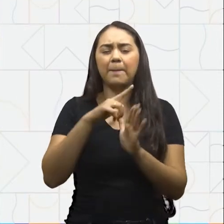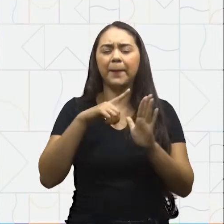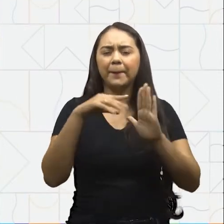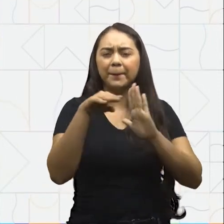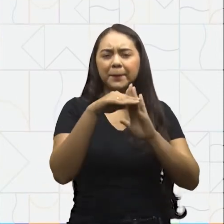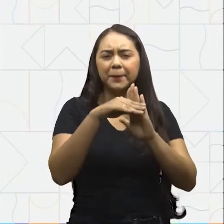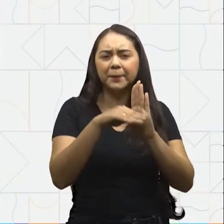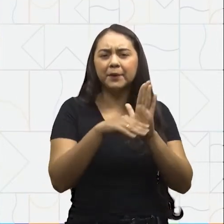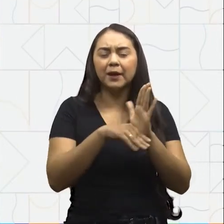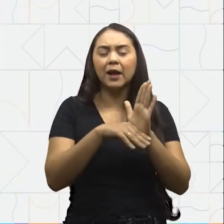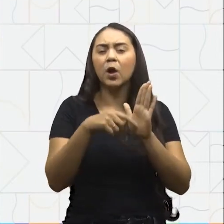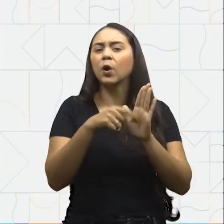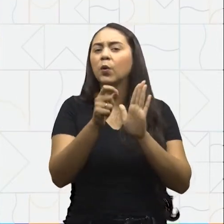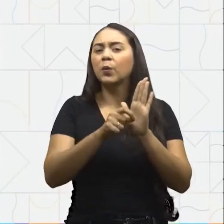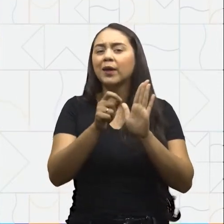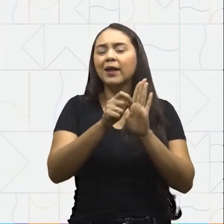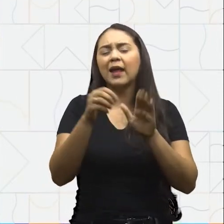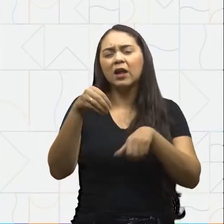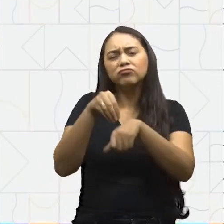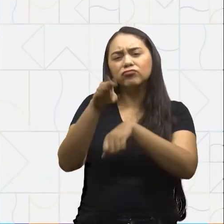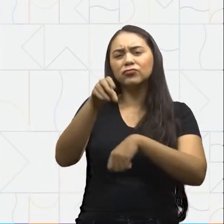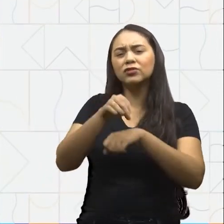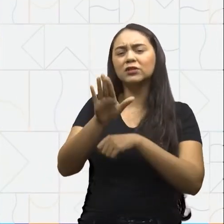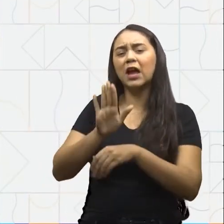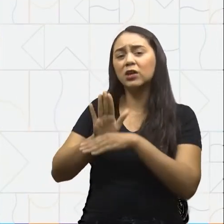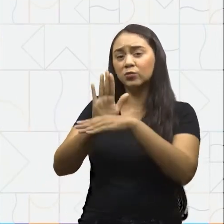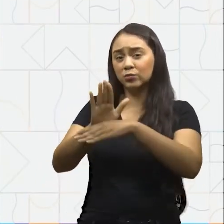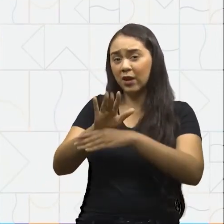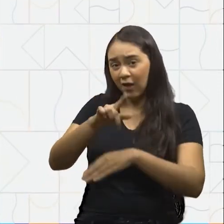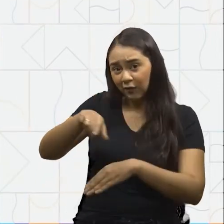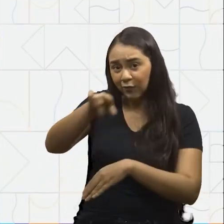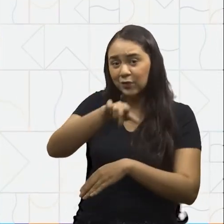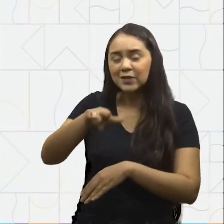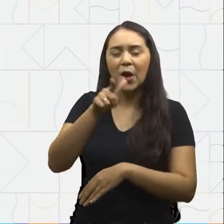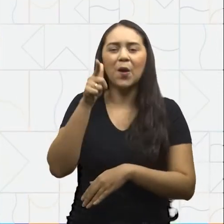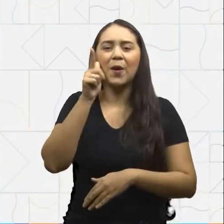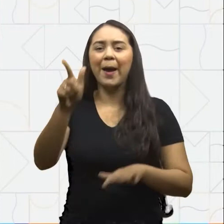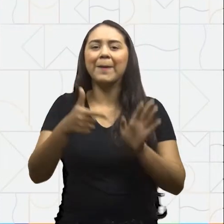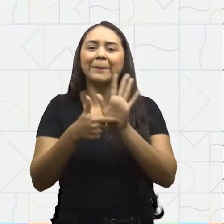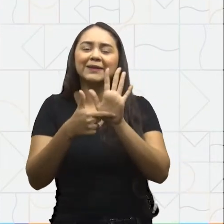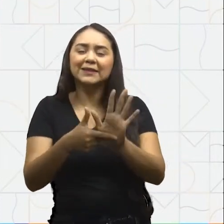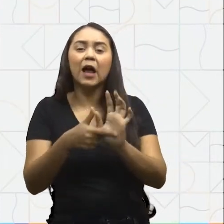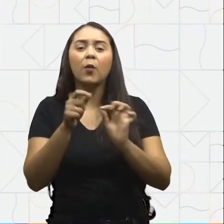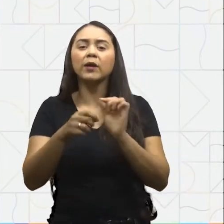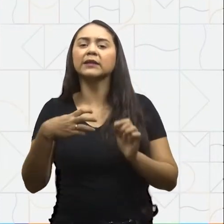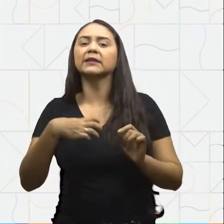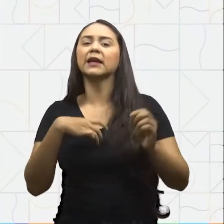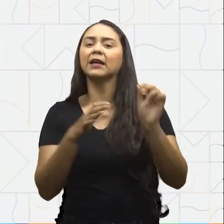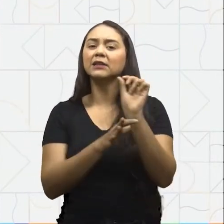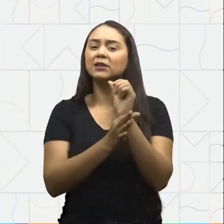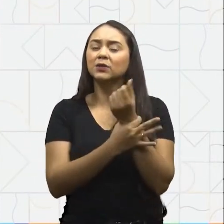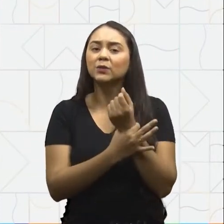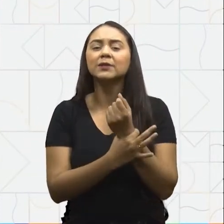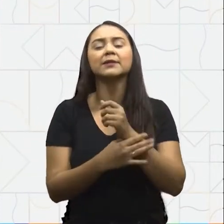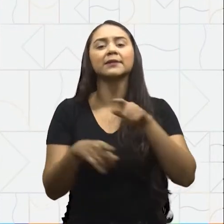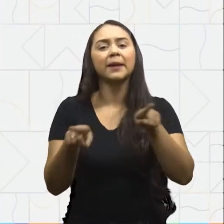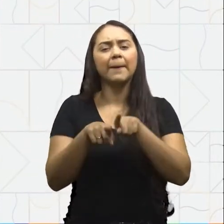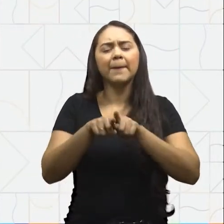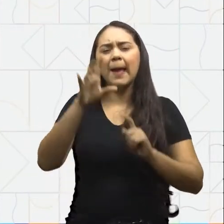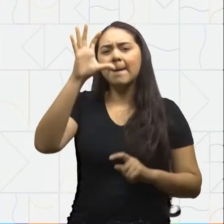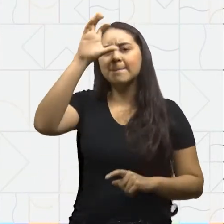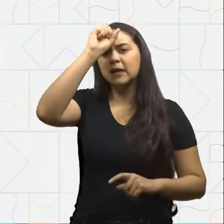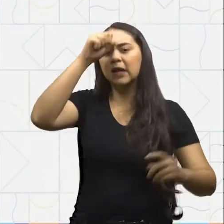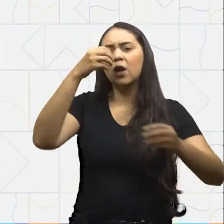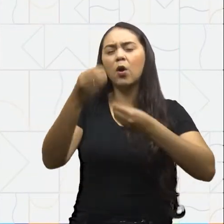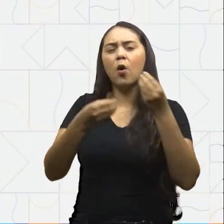orais de trabalhos Que irão ajudar você a se apresentar com maior segurança E aprender também a